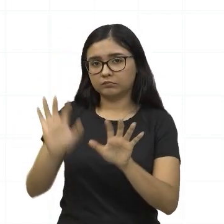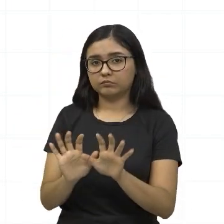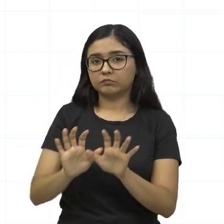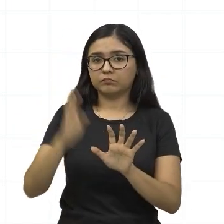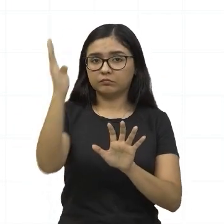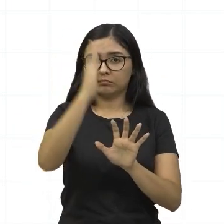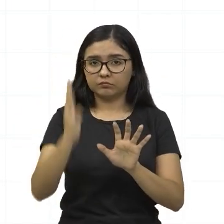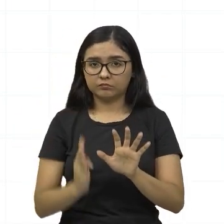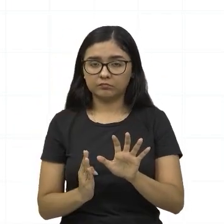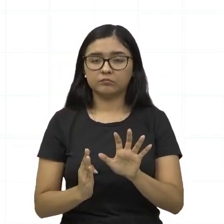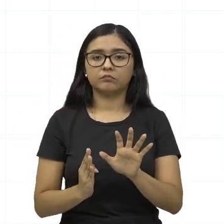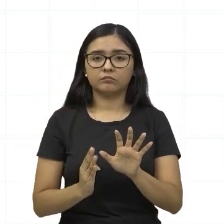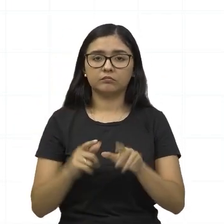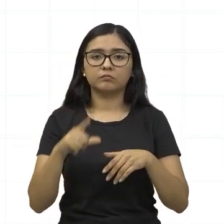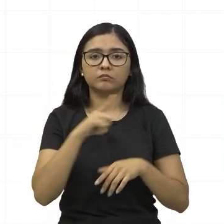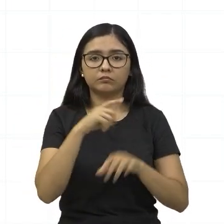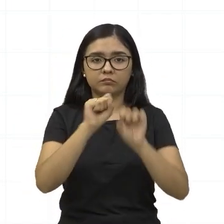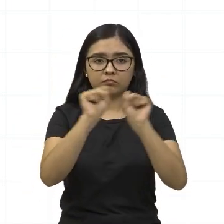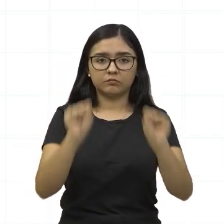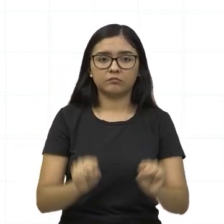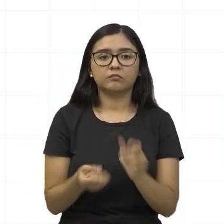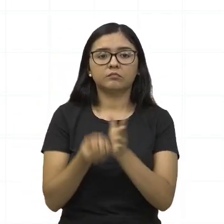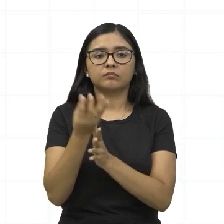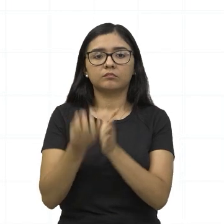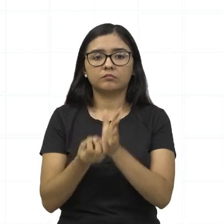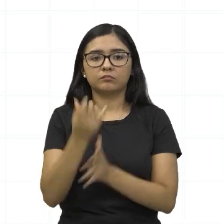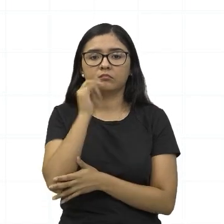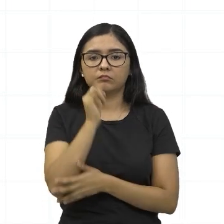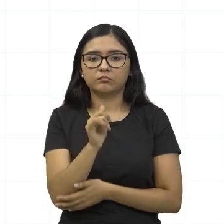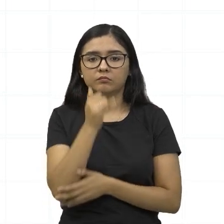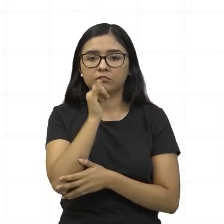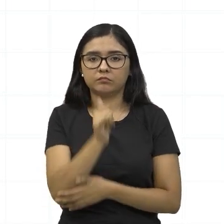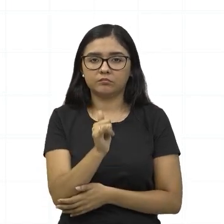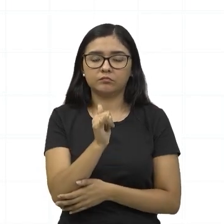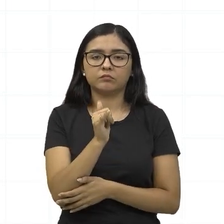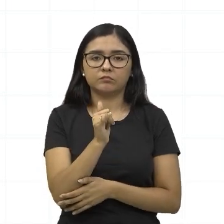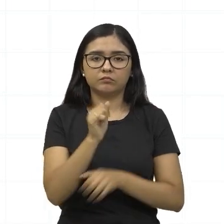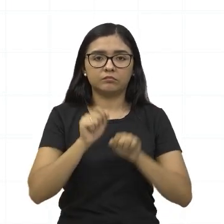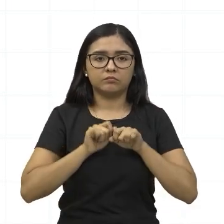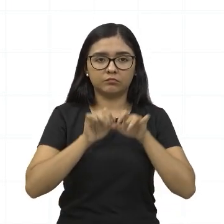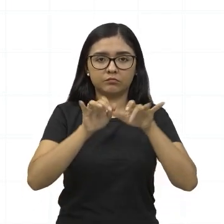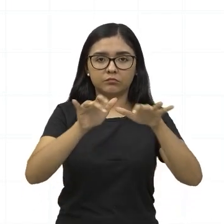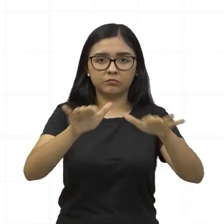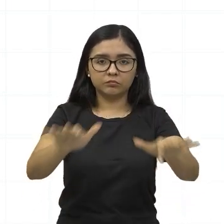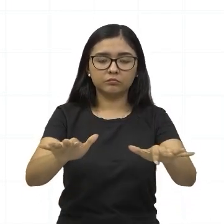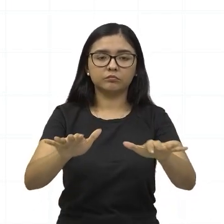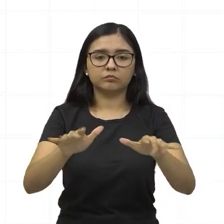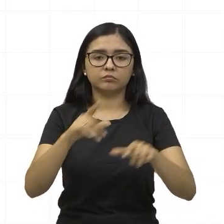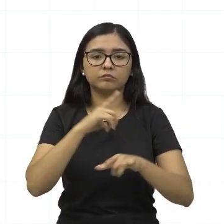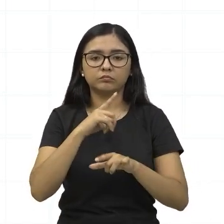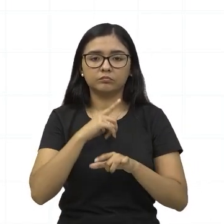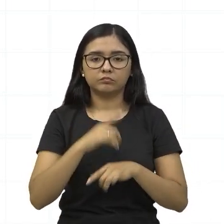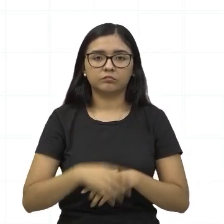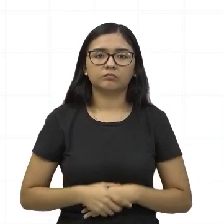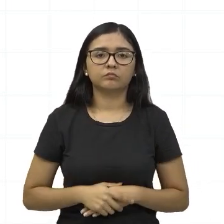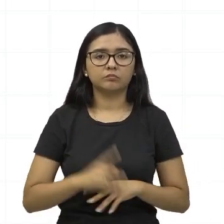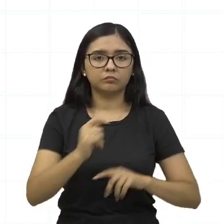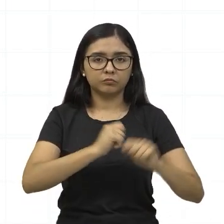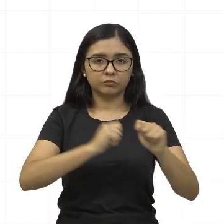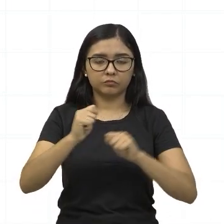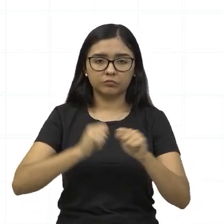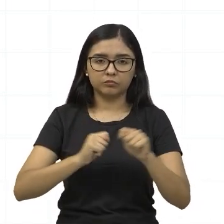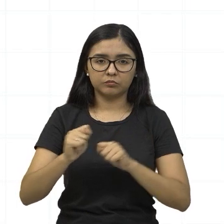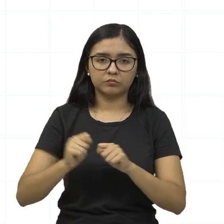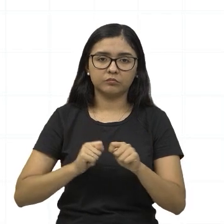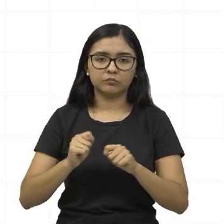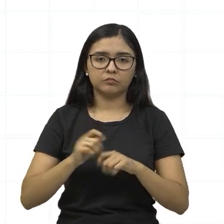englobando sistemas de geração e uma malha de transmissão de energia elétrica que movimenta energia entre os